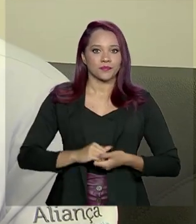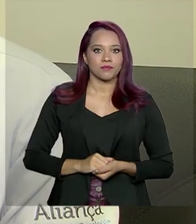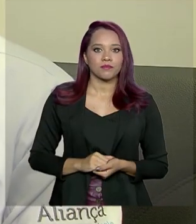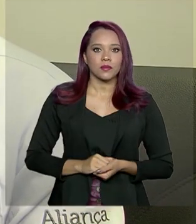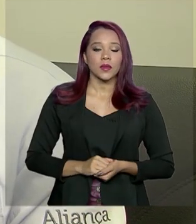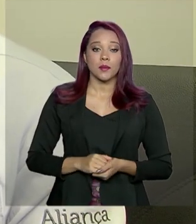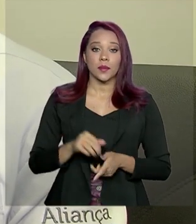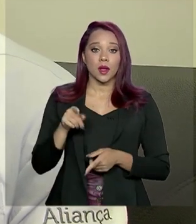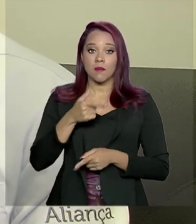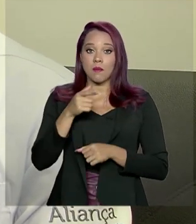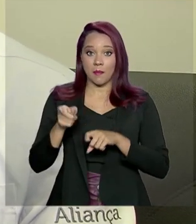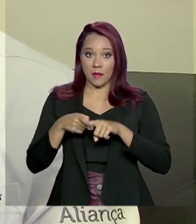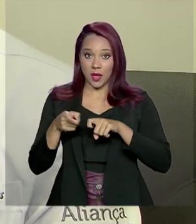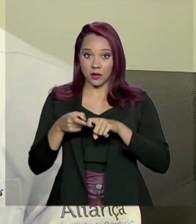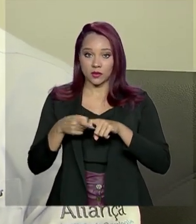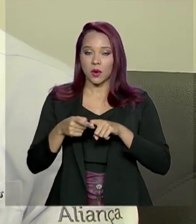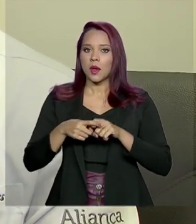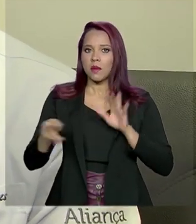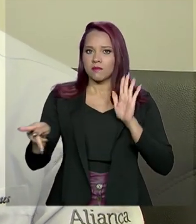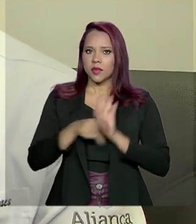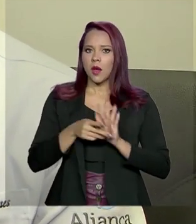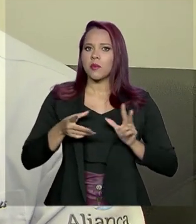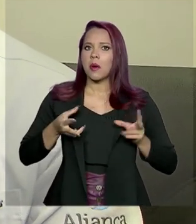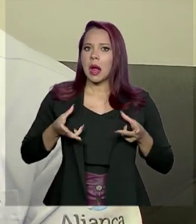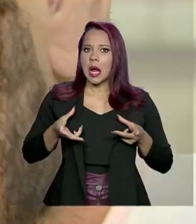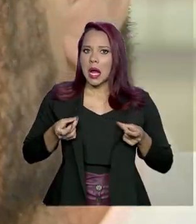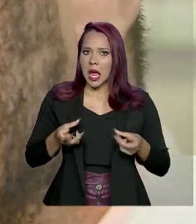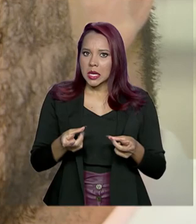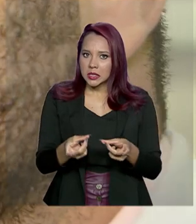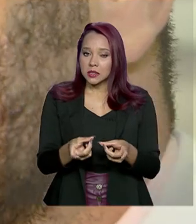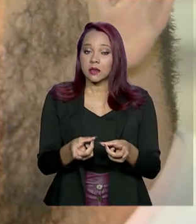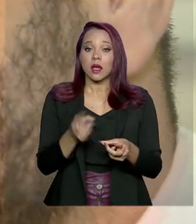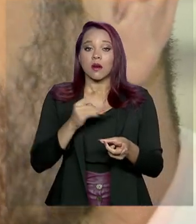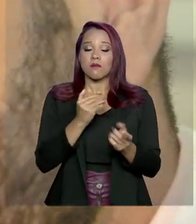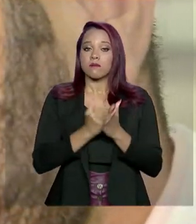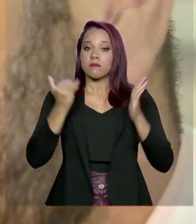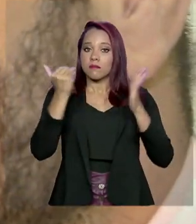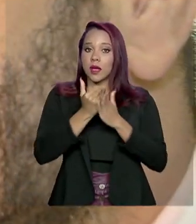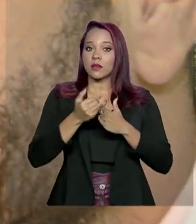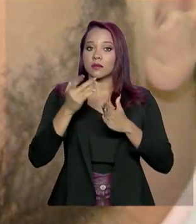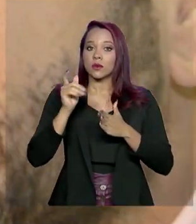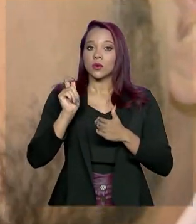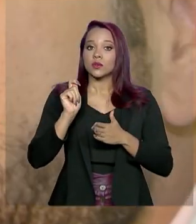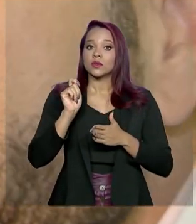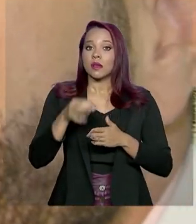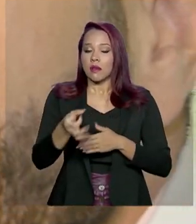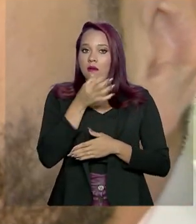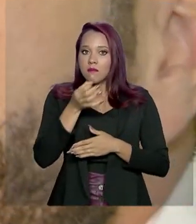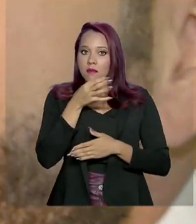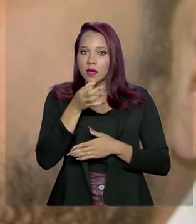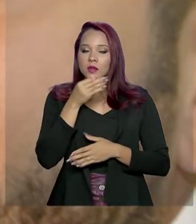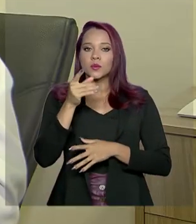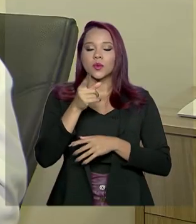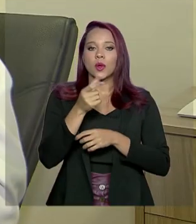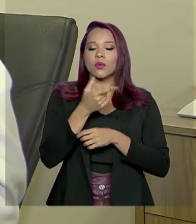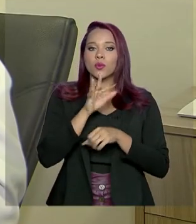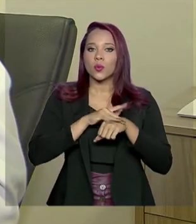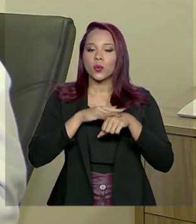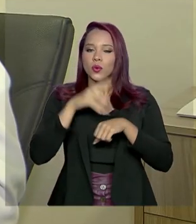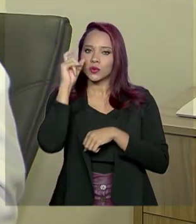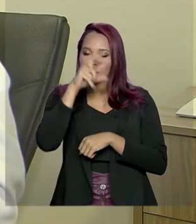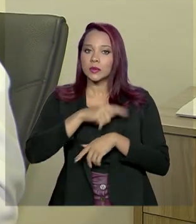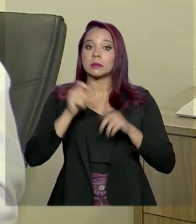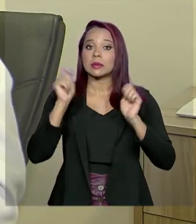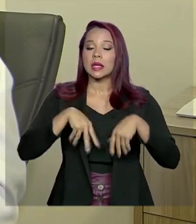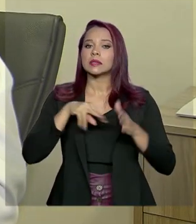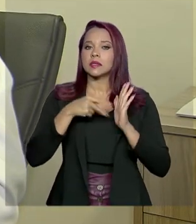Para este oncologista, médico especialista em câncer, o aumento da disponibilidade de medicamentos para doenças raras pode